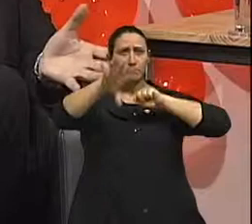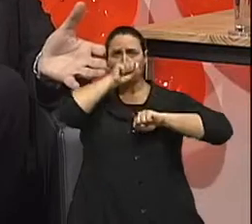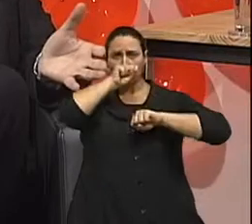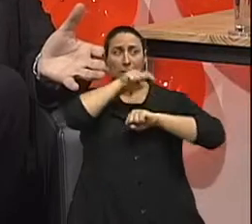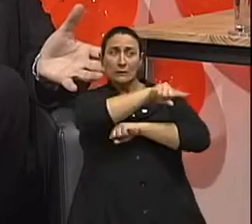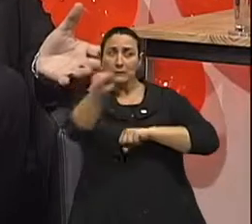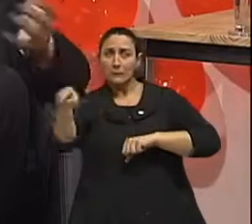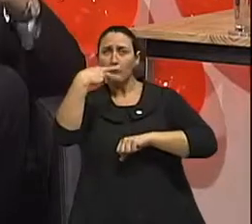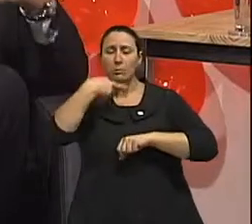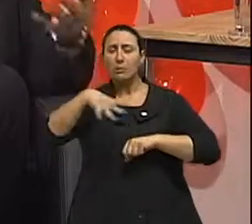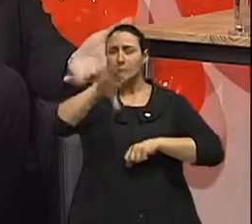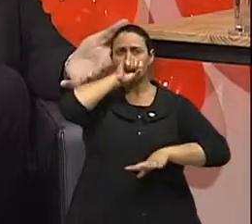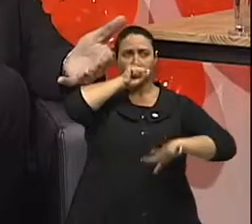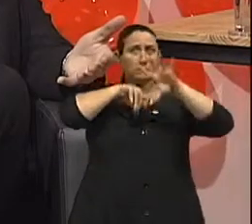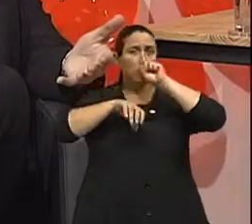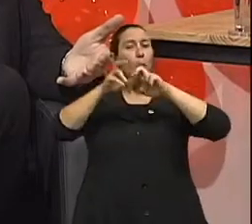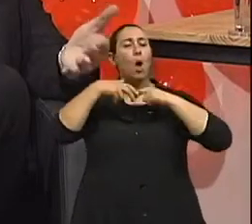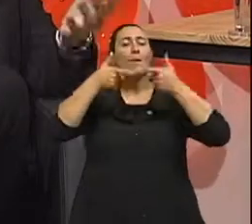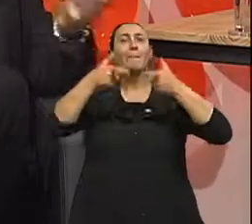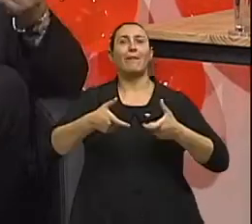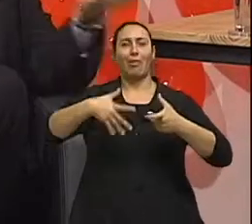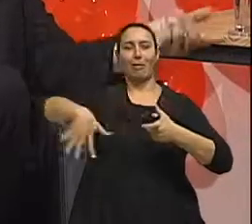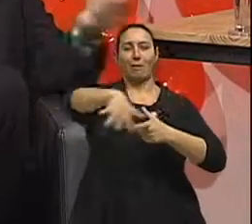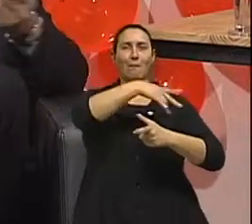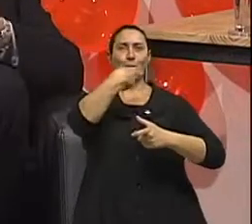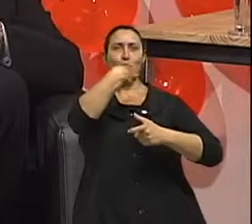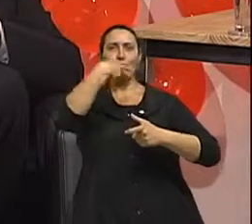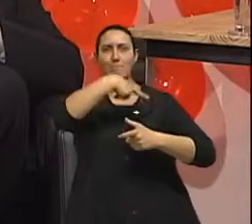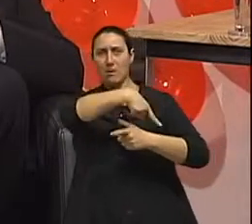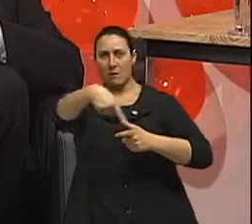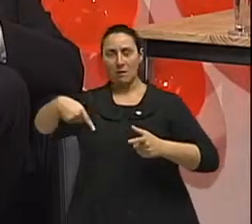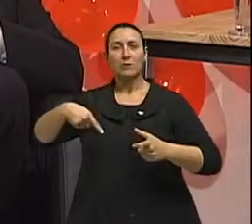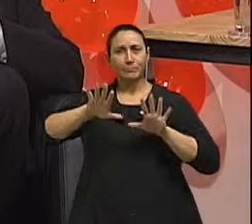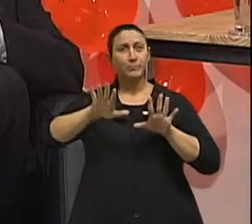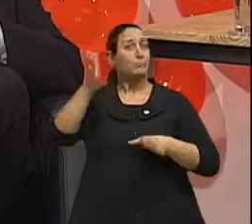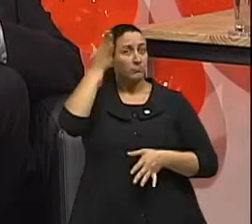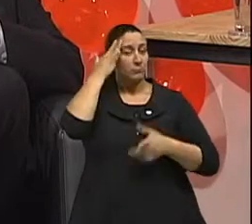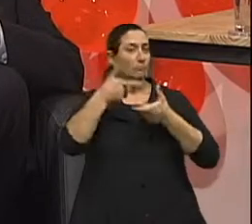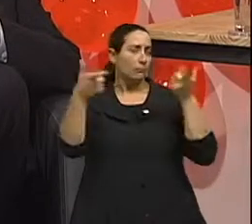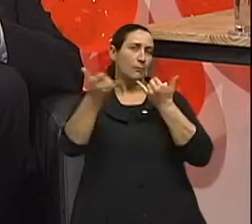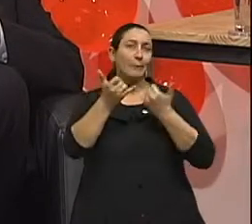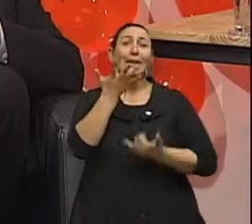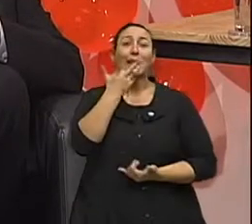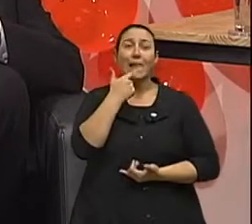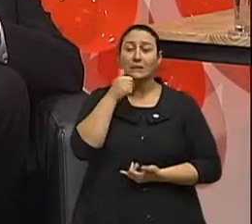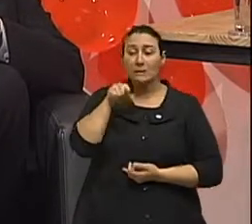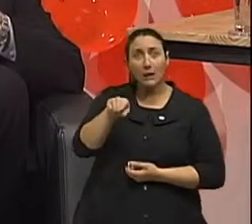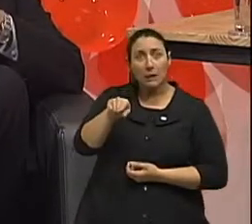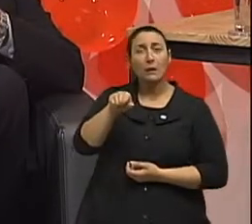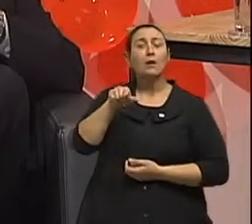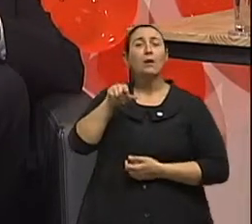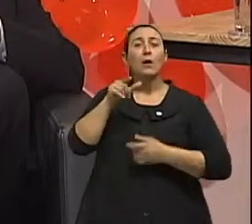um terço de cigarro. Só de estar no mesmo ambiente. Isso se sabe porque crianças, filhas de fumantes têm mais risco de ter